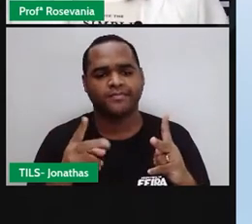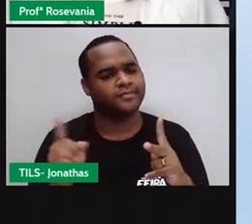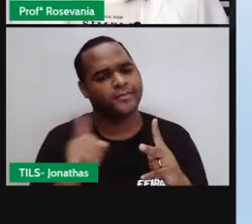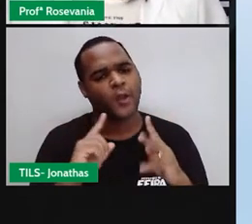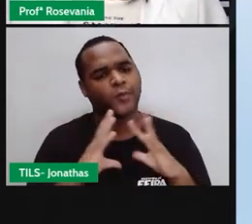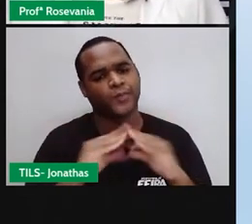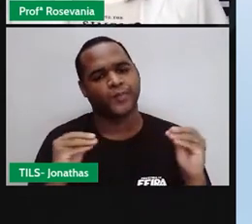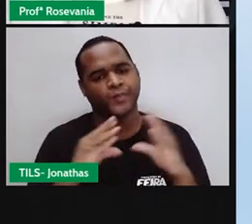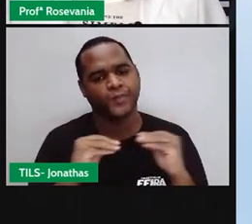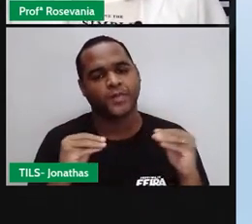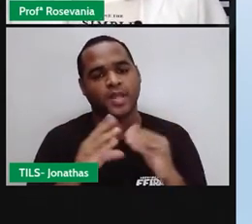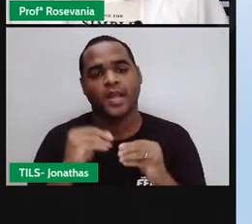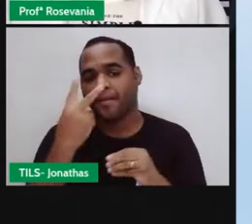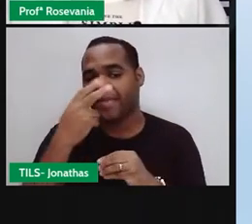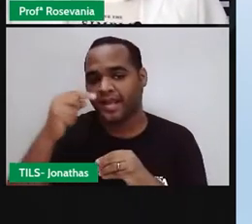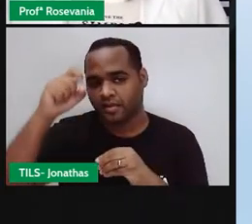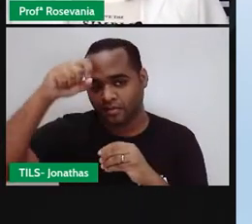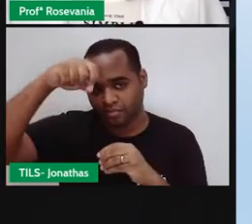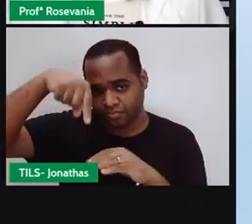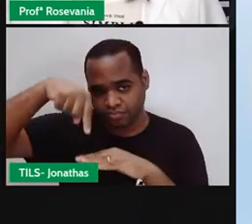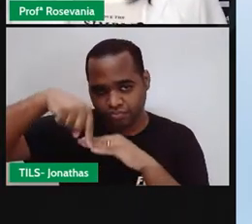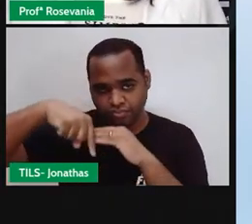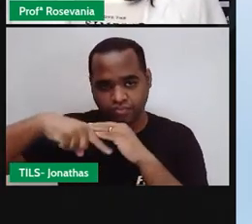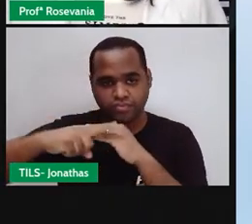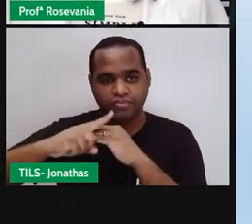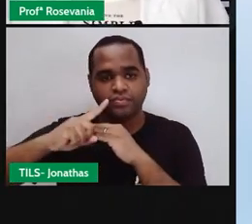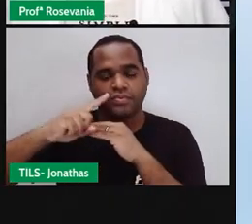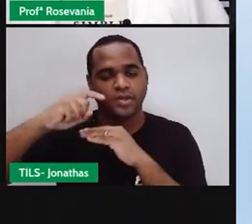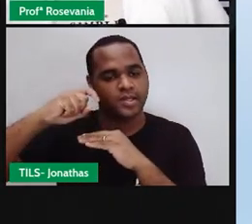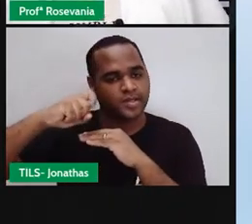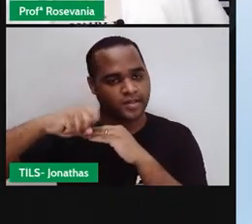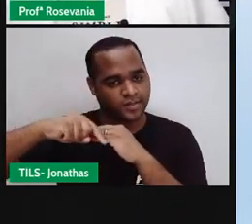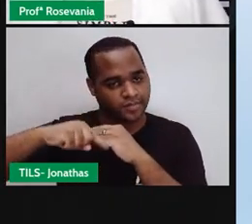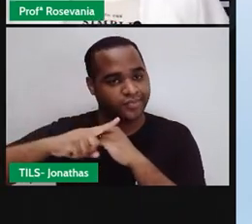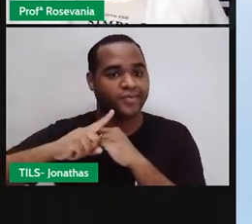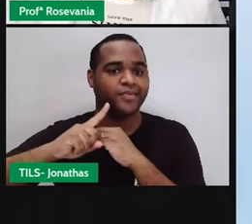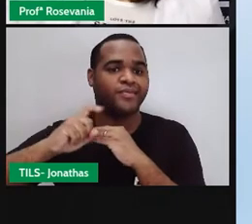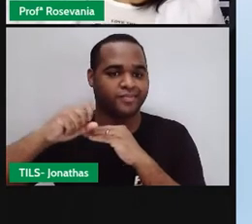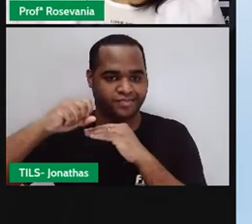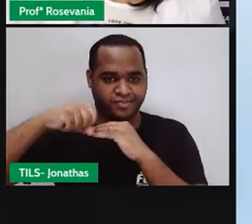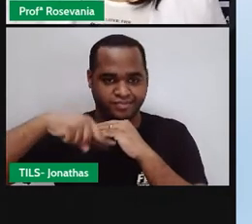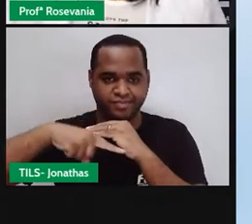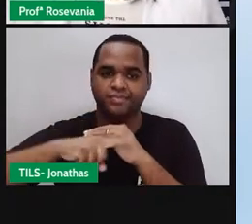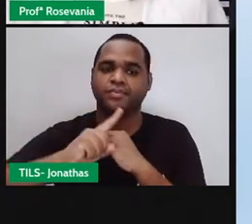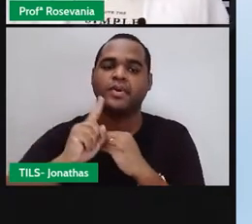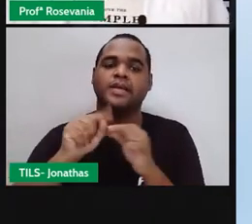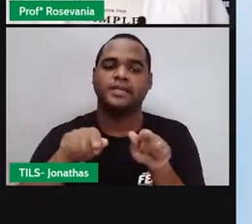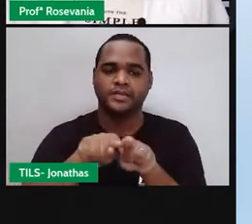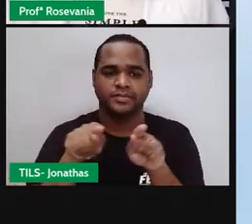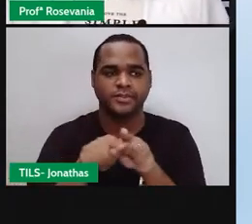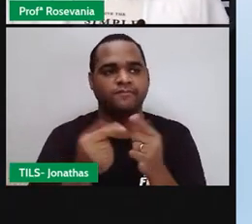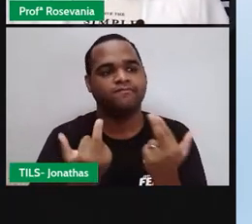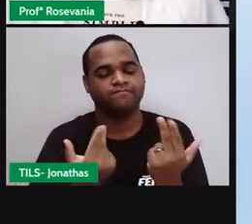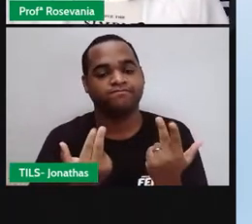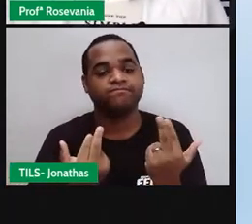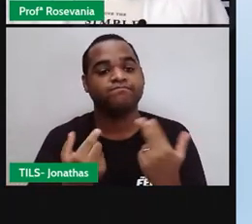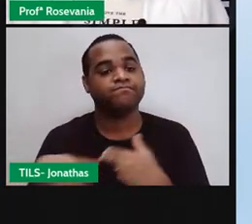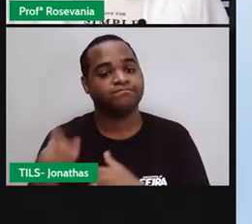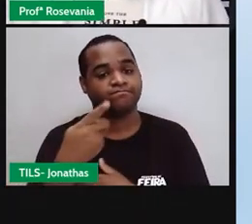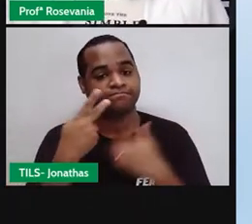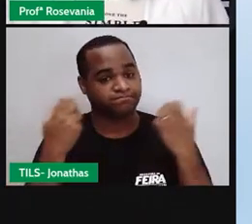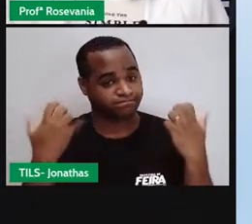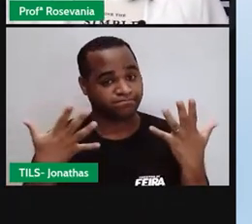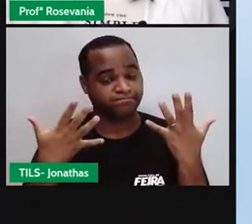ela é um filtro, qualquer lado ela está filtrando, tanto para entrar quanto, né, para sair. E aí,